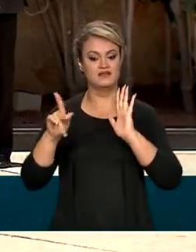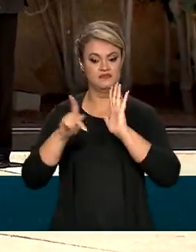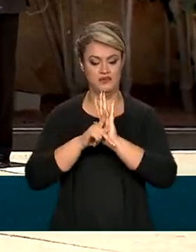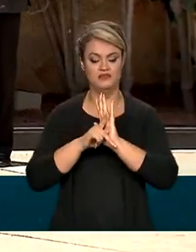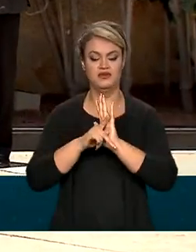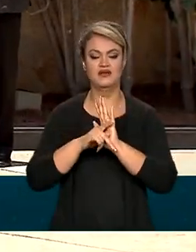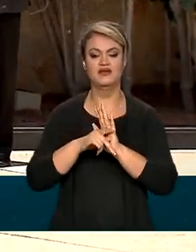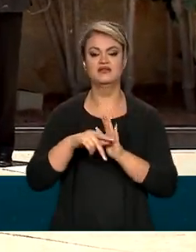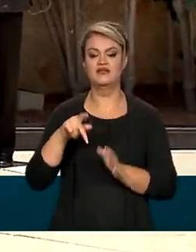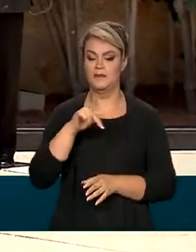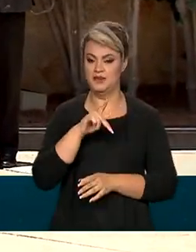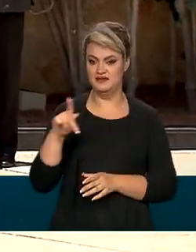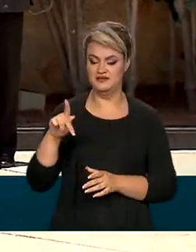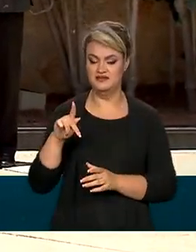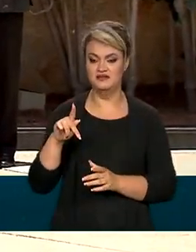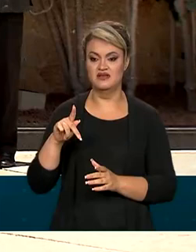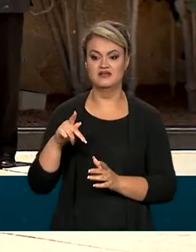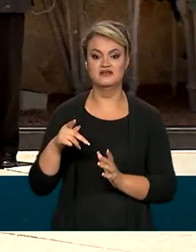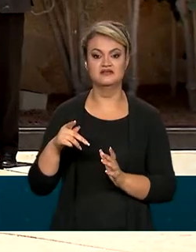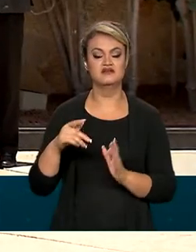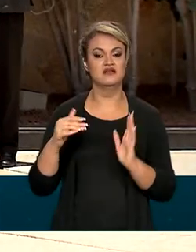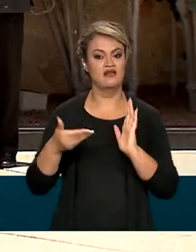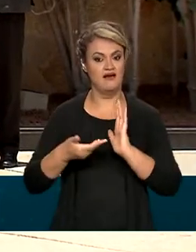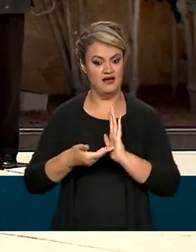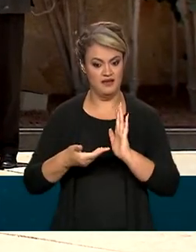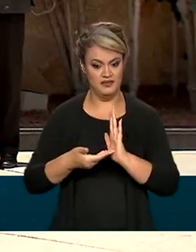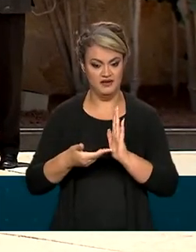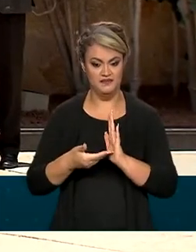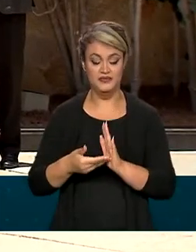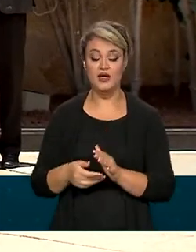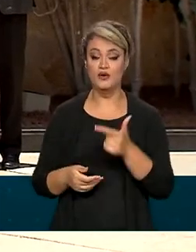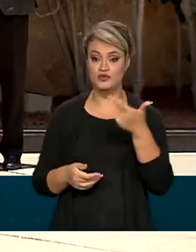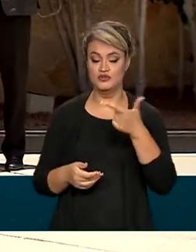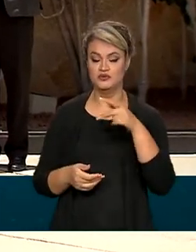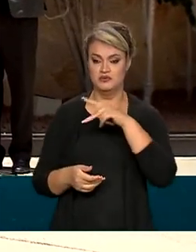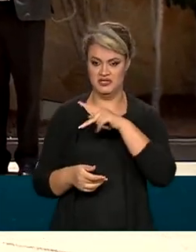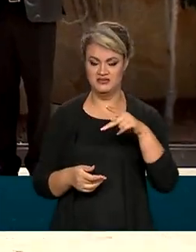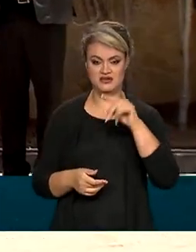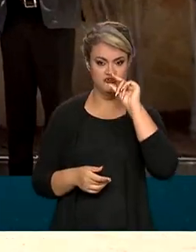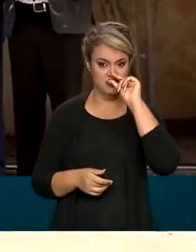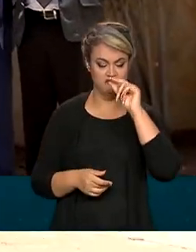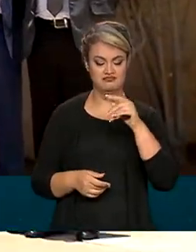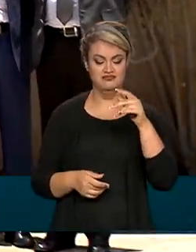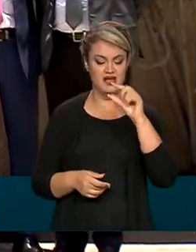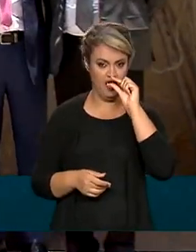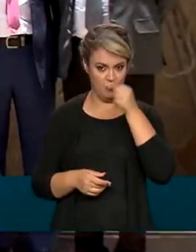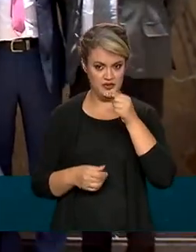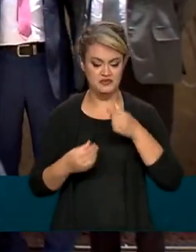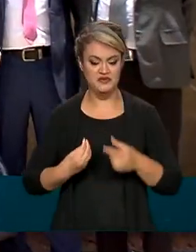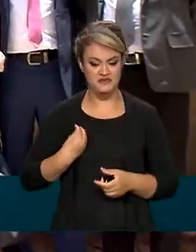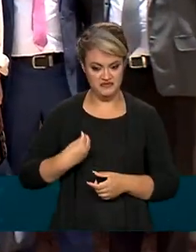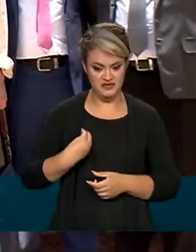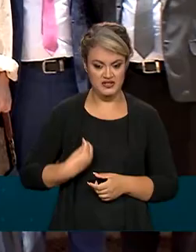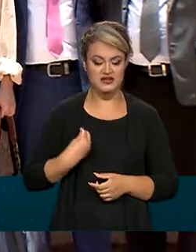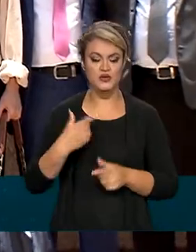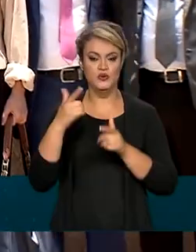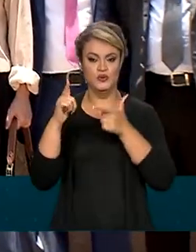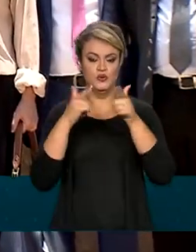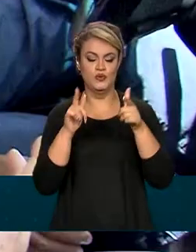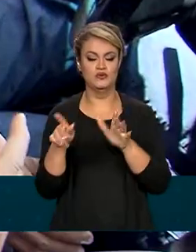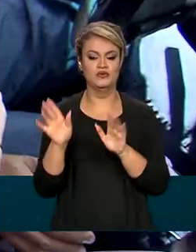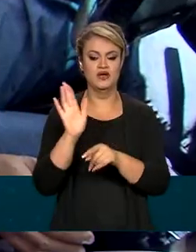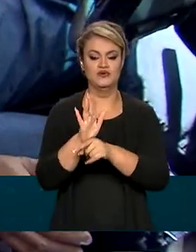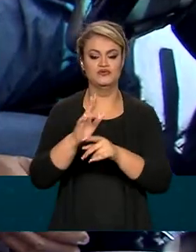da presidência da Câmara, contou com a presença do vice-presidente eleito, Geraldo Alckmin, e integrantes da equipe de transição.